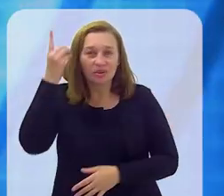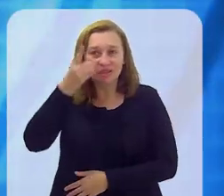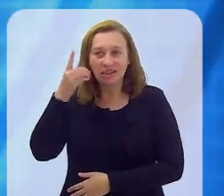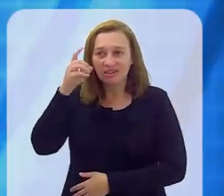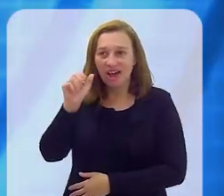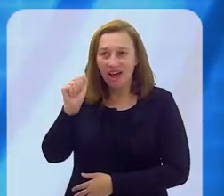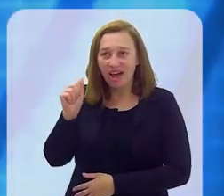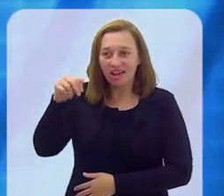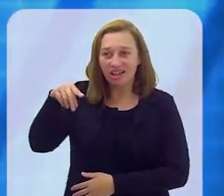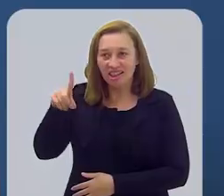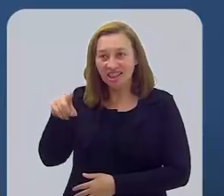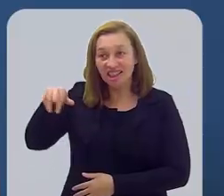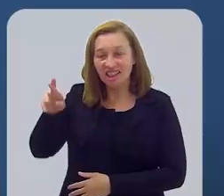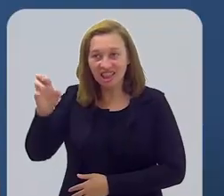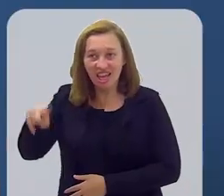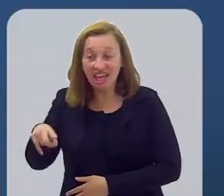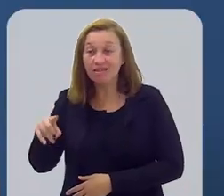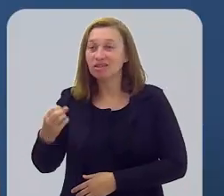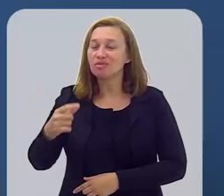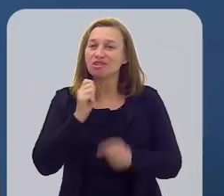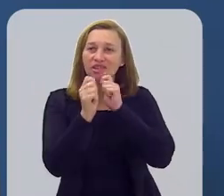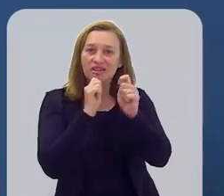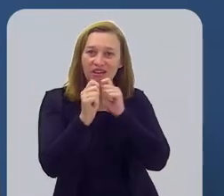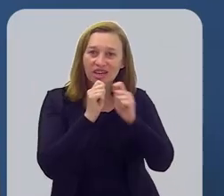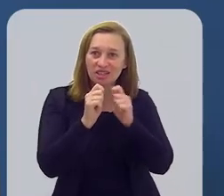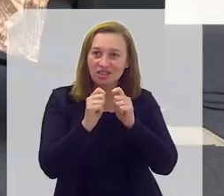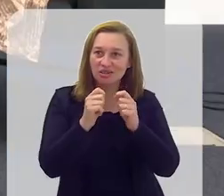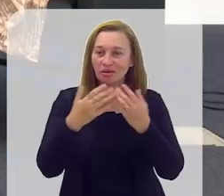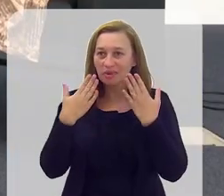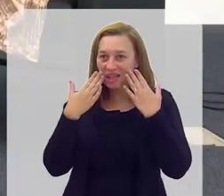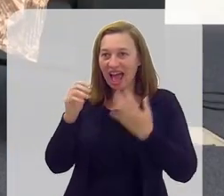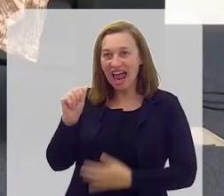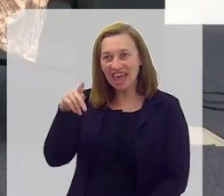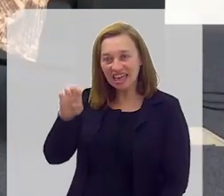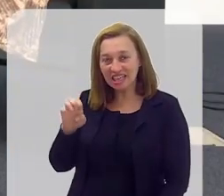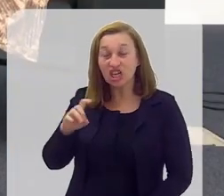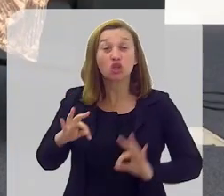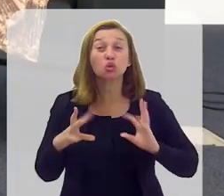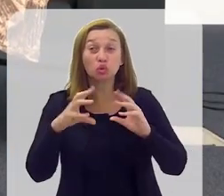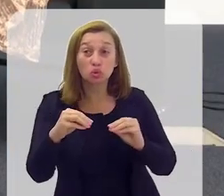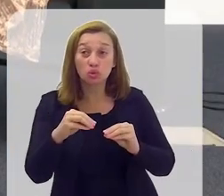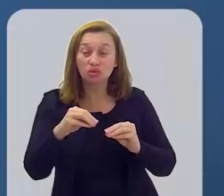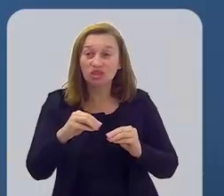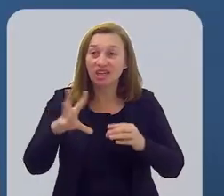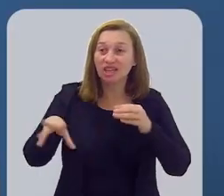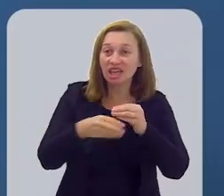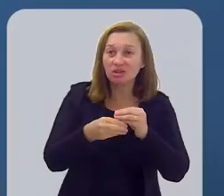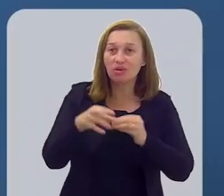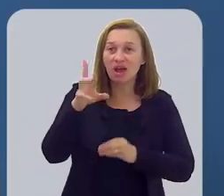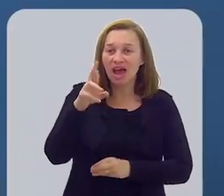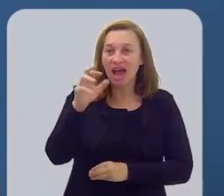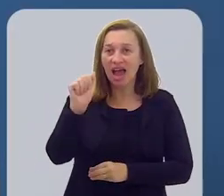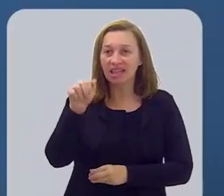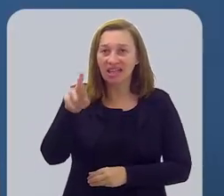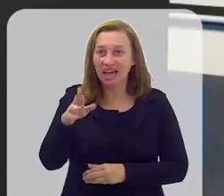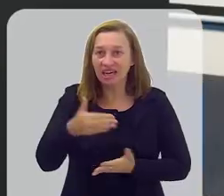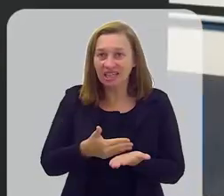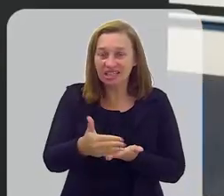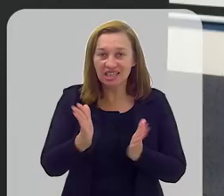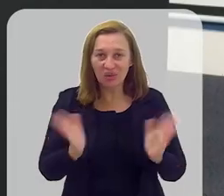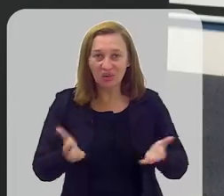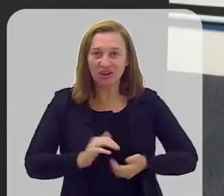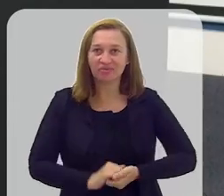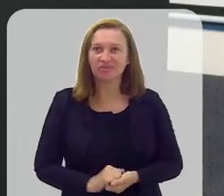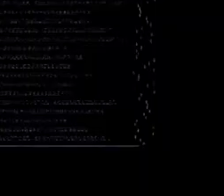deputado André Correia. E uma inspiradora entrevista com a apresentadora Aline Prado. Tudo isso está no nosso Radar,